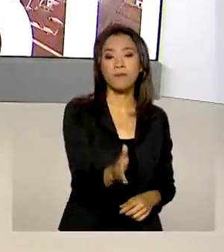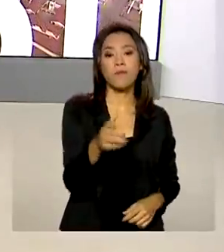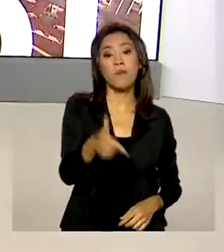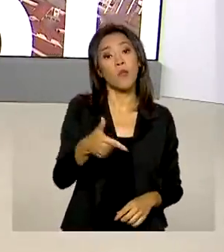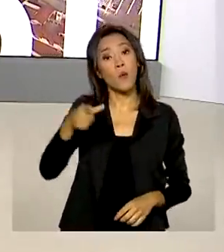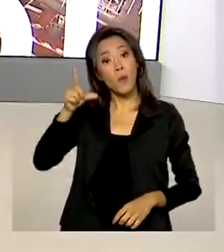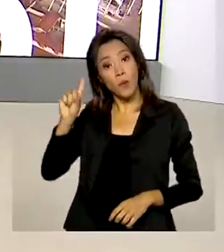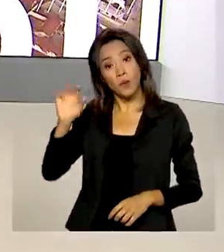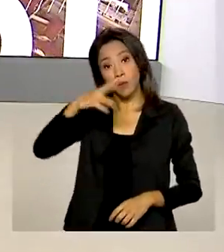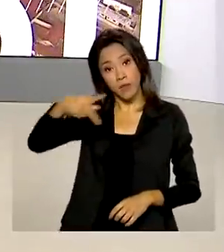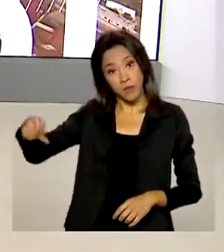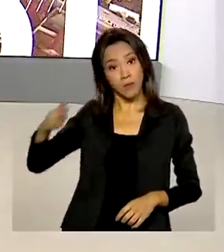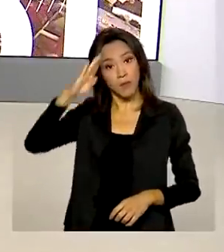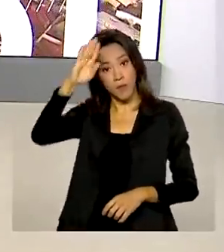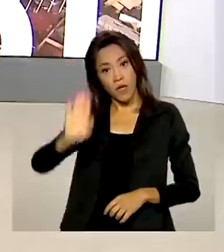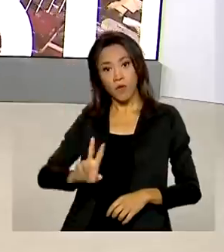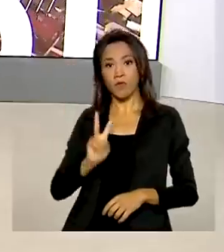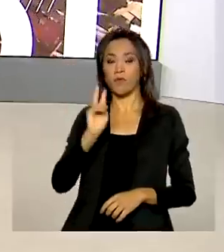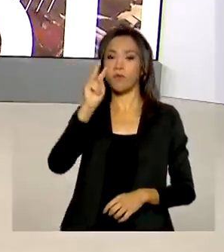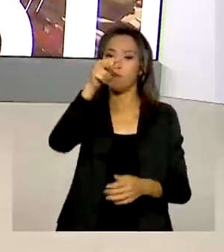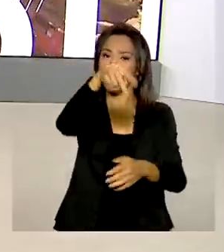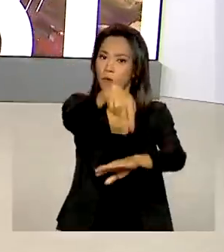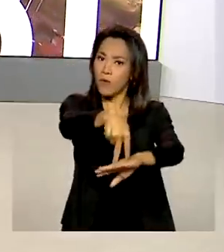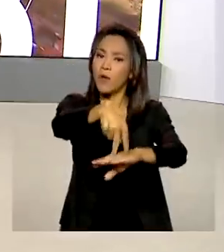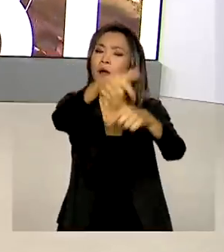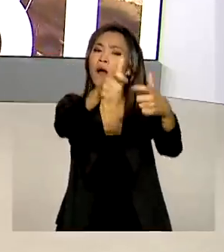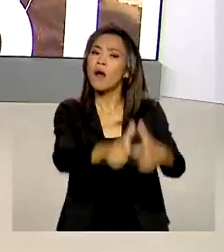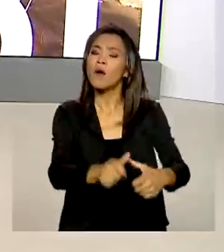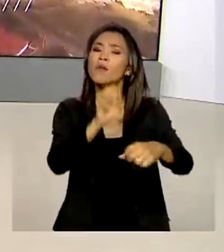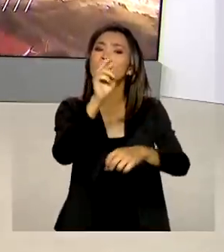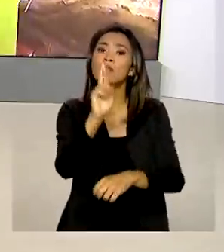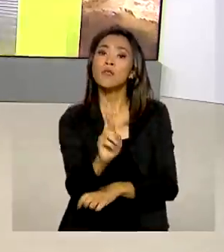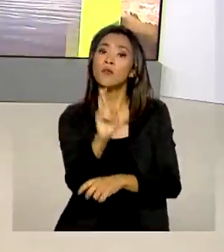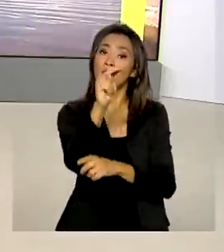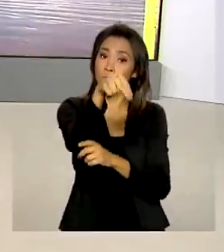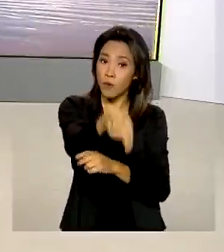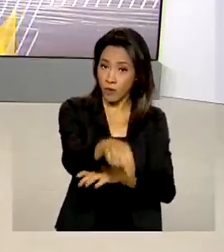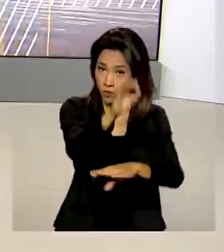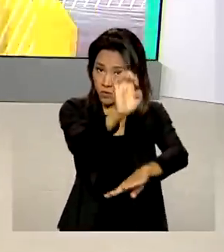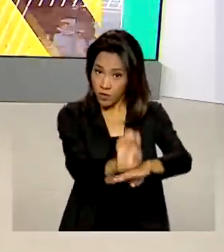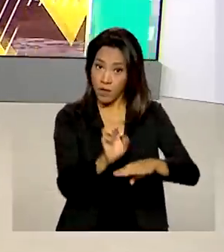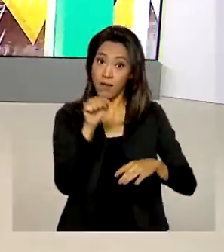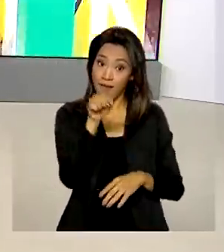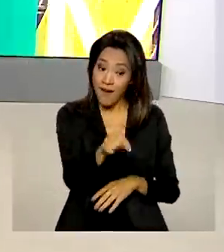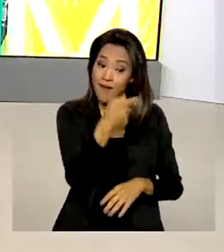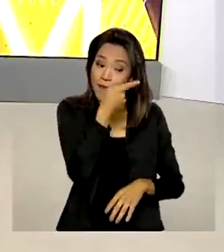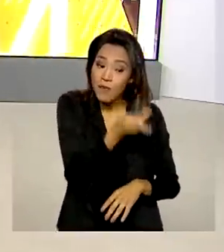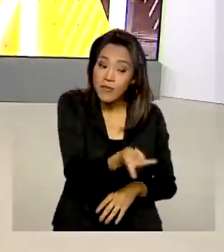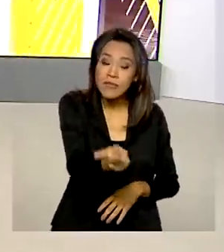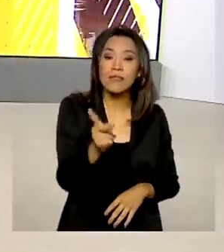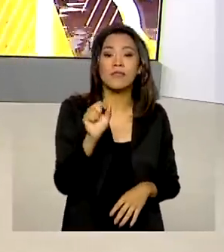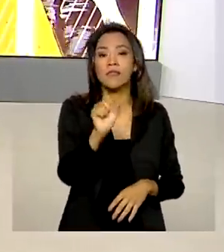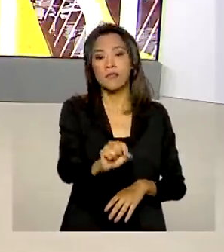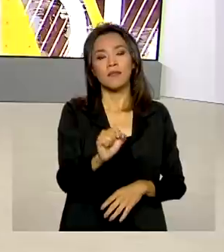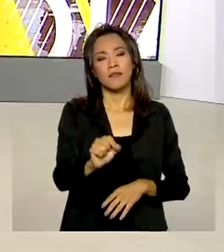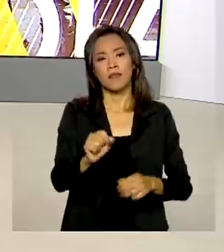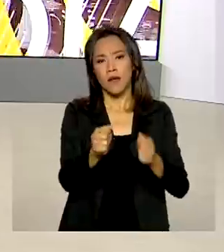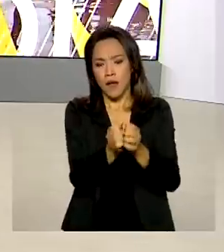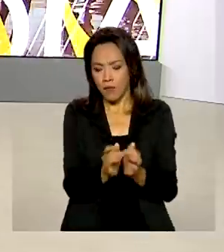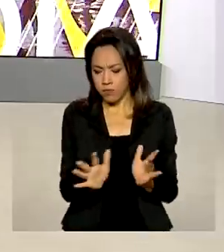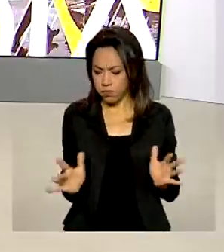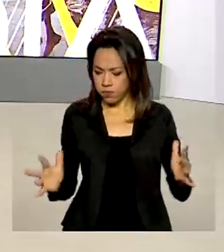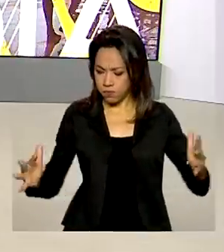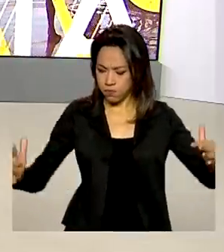foi ao Rio Grande do Norte. A primeira agenda foi na região do Ceridó, onde Bolsonaro fez uma visita técnica à barragem de